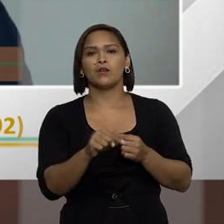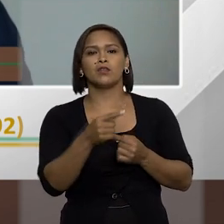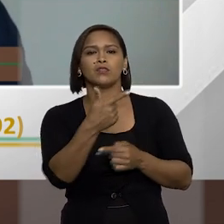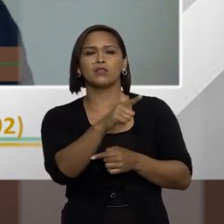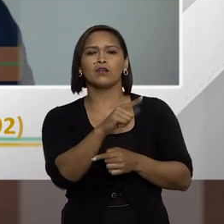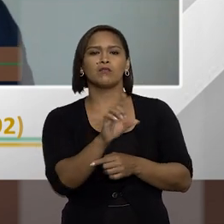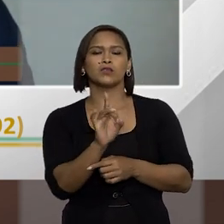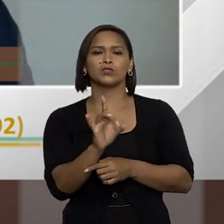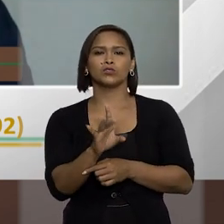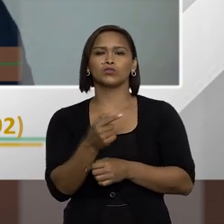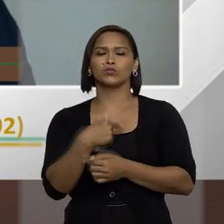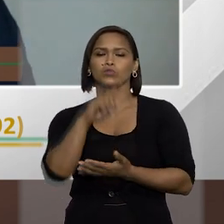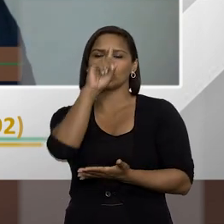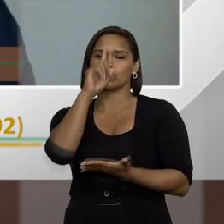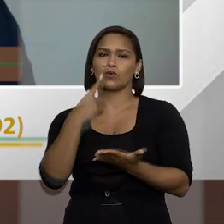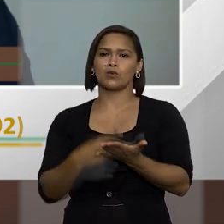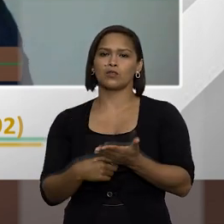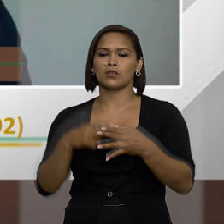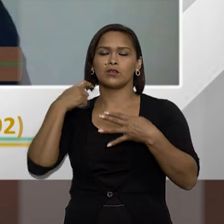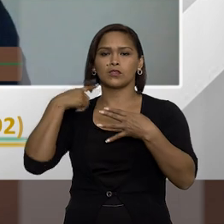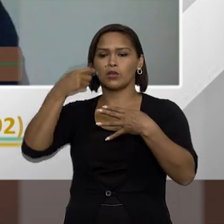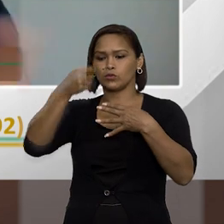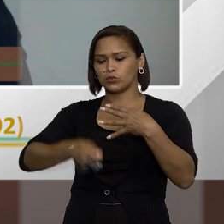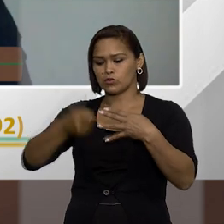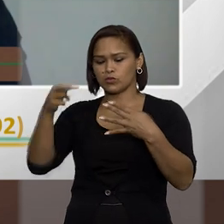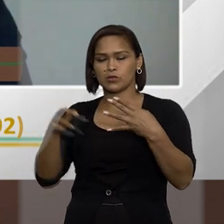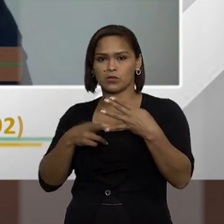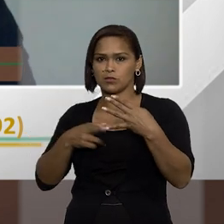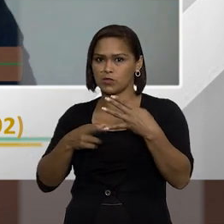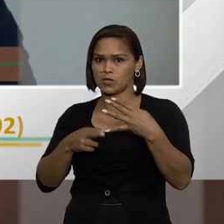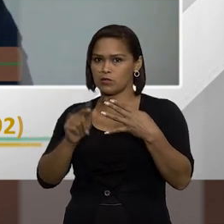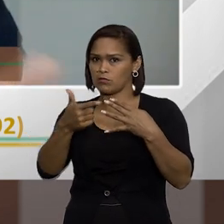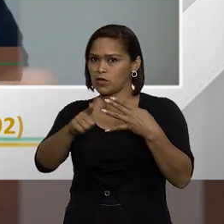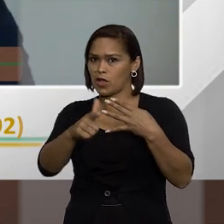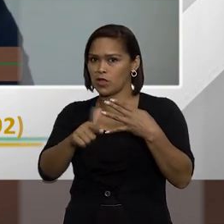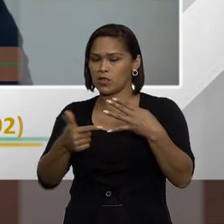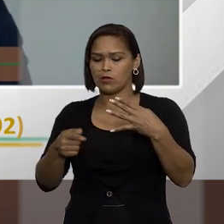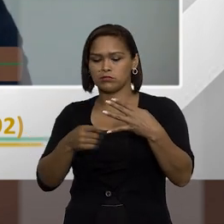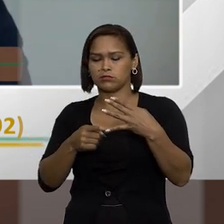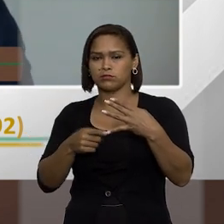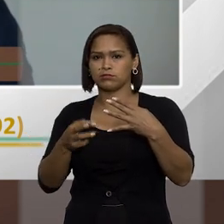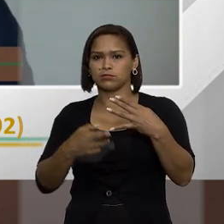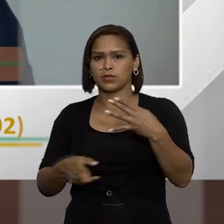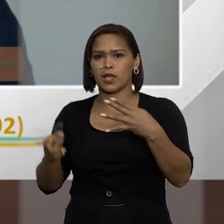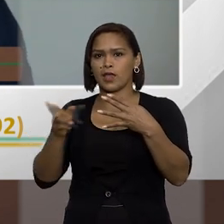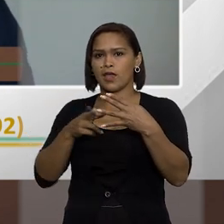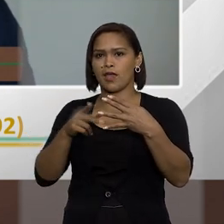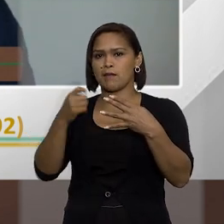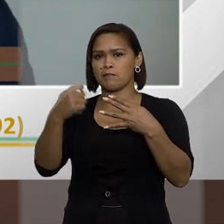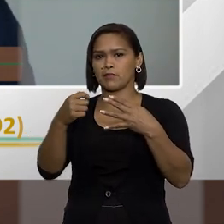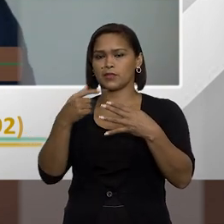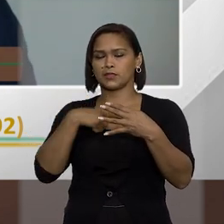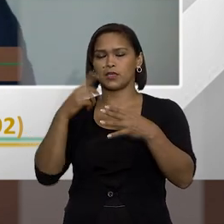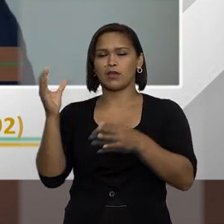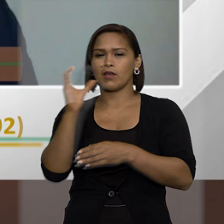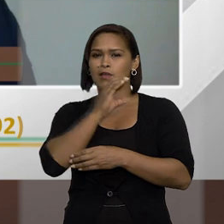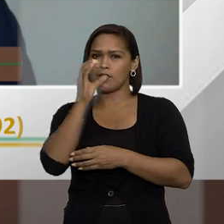não é com a decisão do juízo de primeiro grau, de primeiro grau, de primeira instância, que